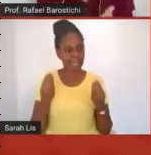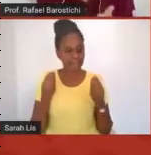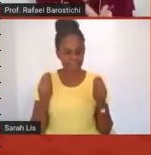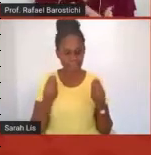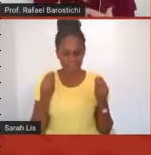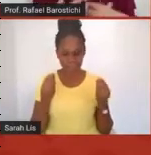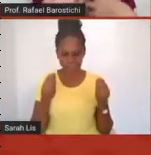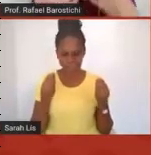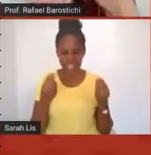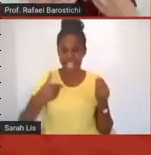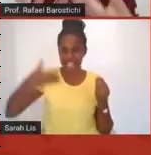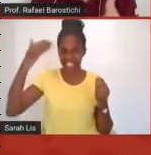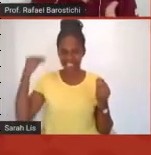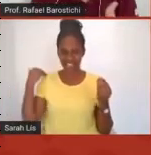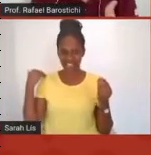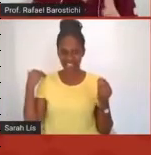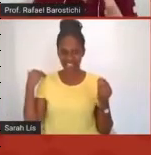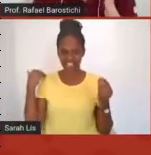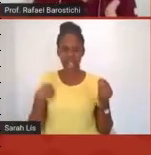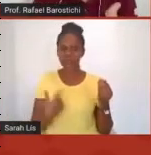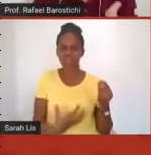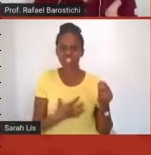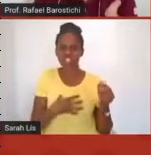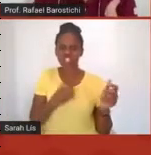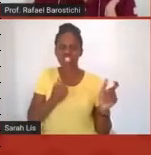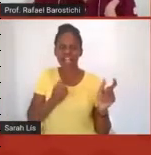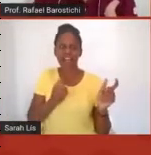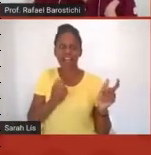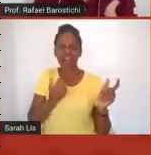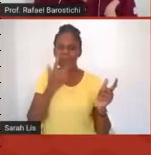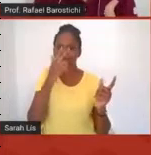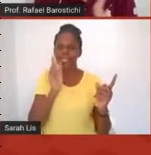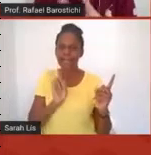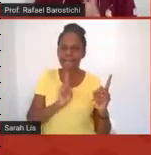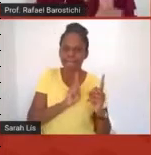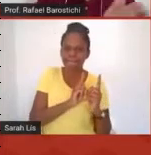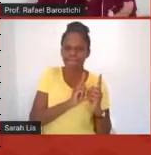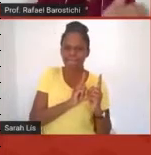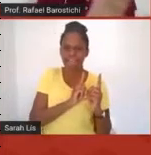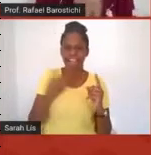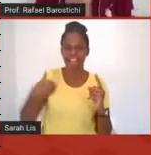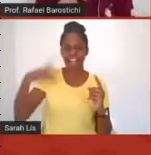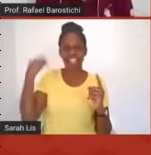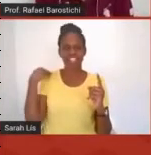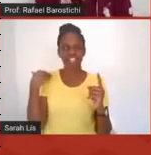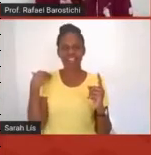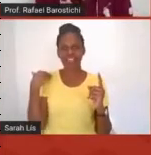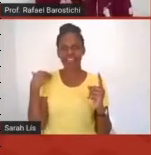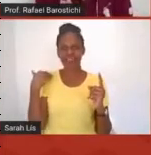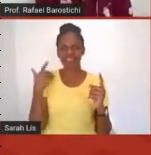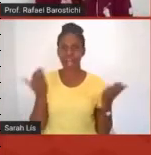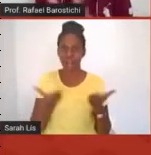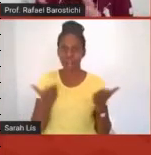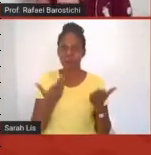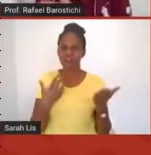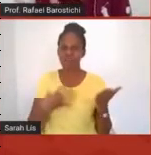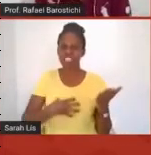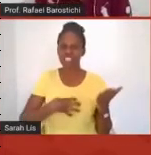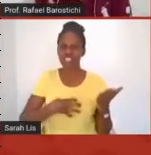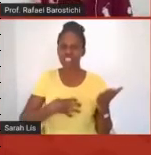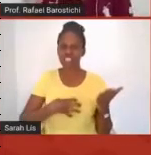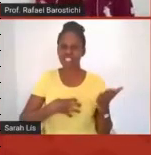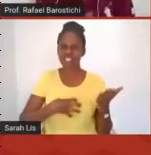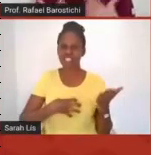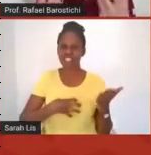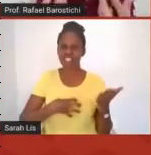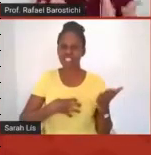tão grande com o grupo de alunos com quem eu estivesse trabalhando como eu senti nesse semestre,